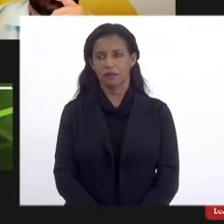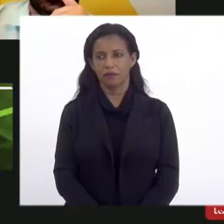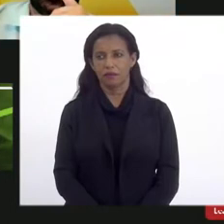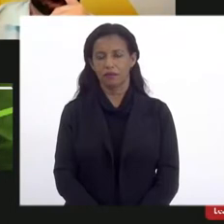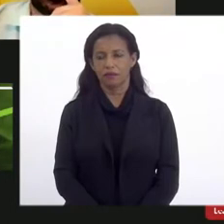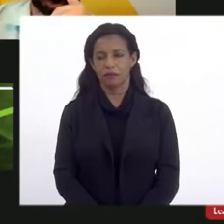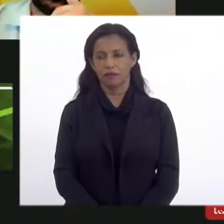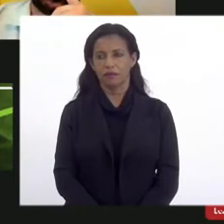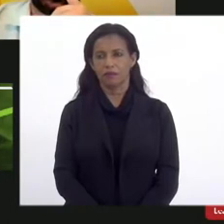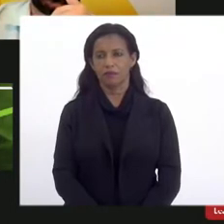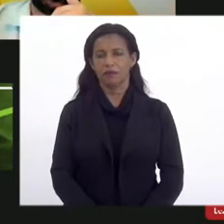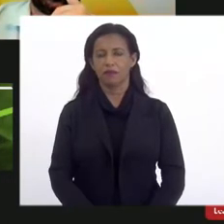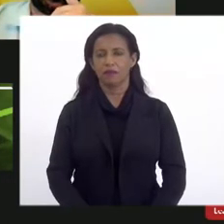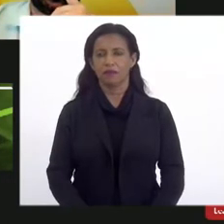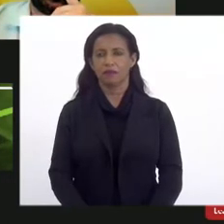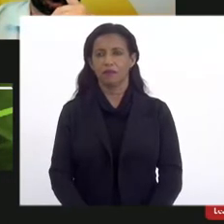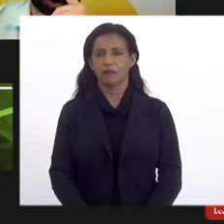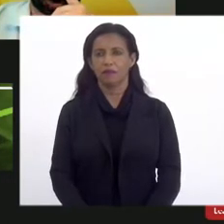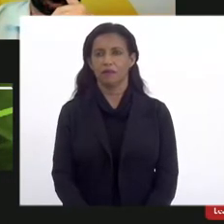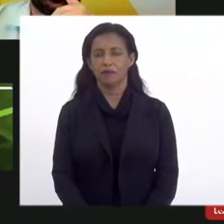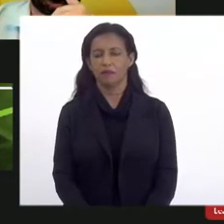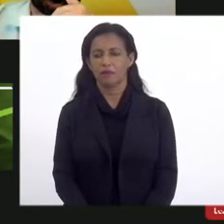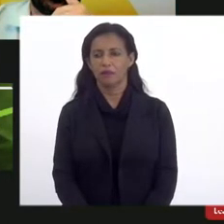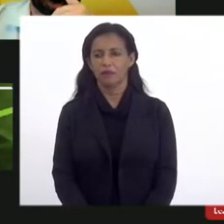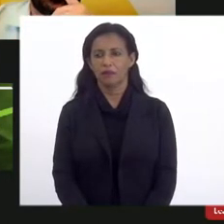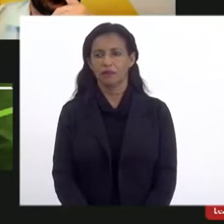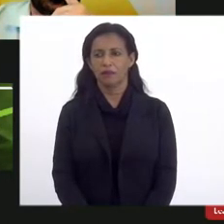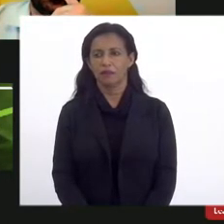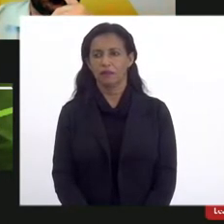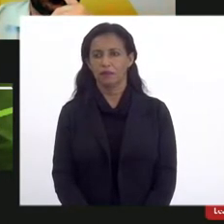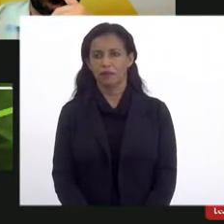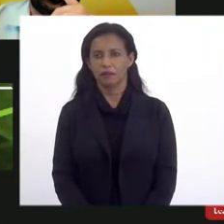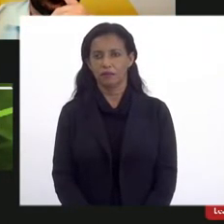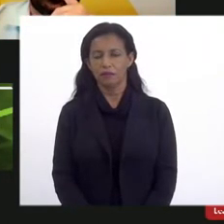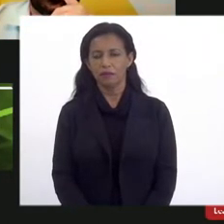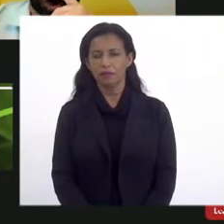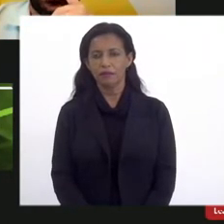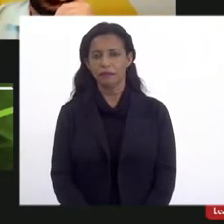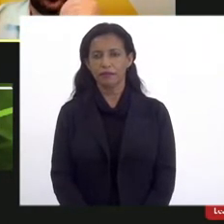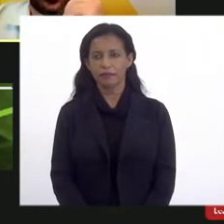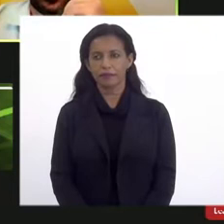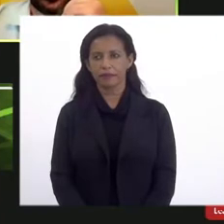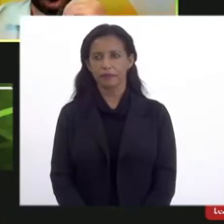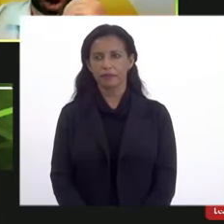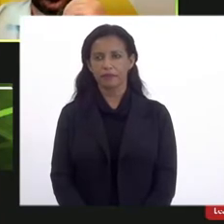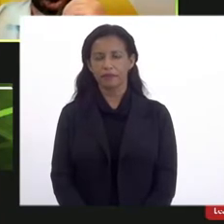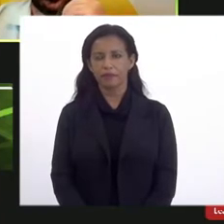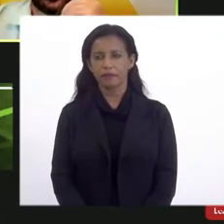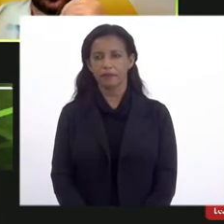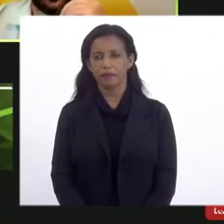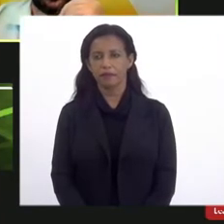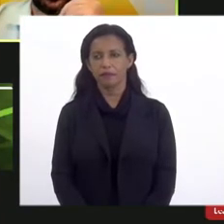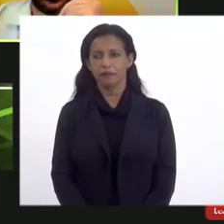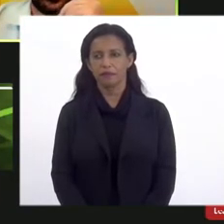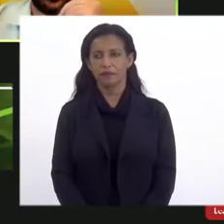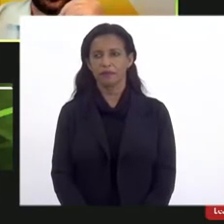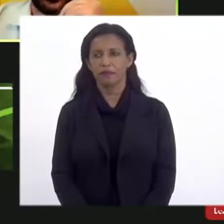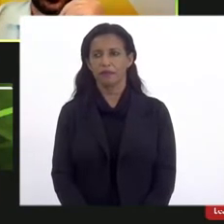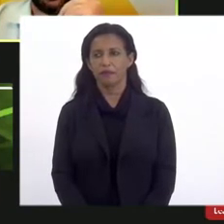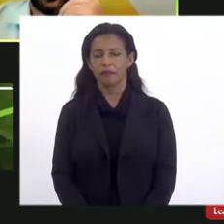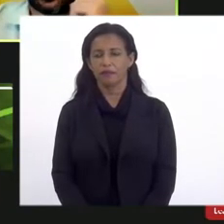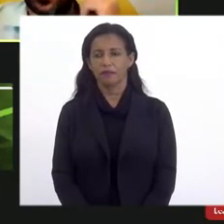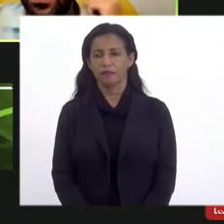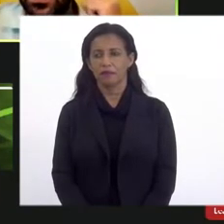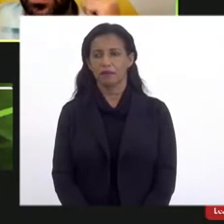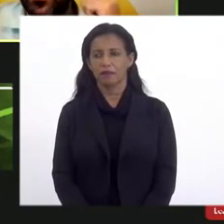O vídeo dele está perfeito, mas o áudio dele não ocorre. Ele não está mais mutado, não, mas continua sem áudio.